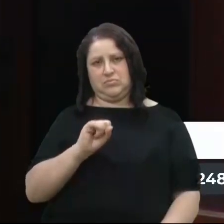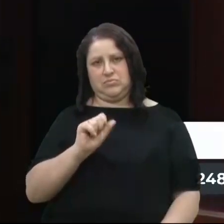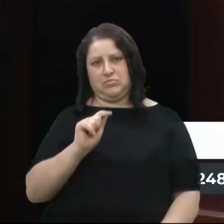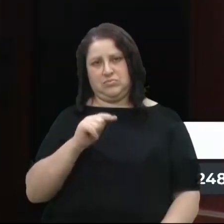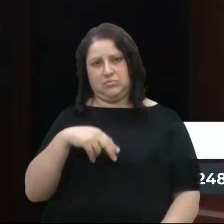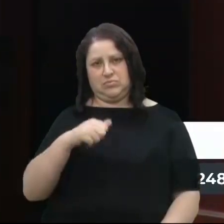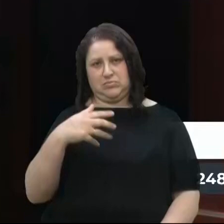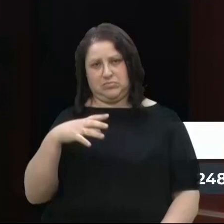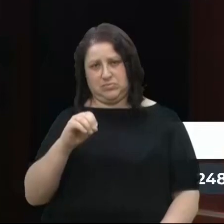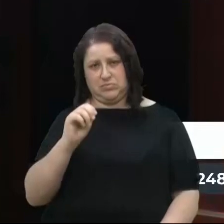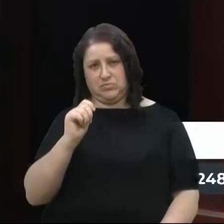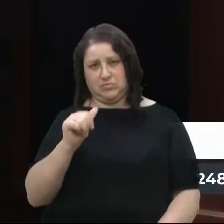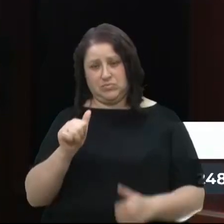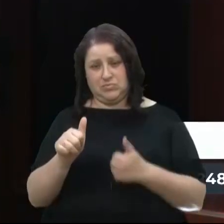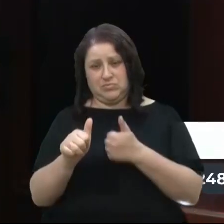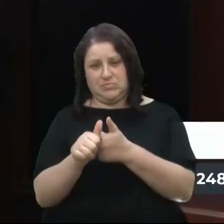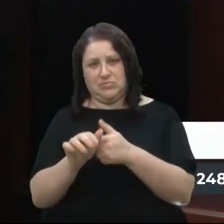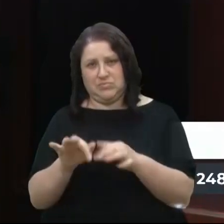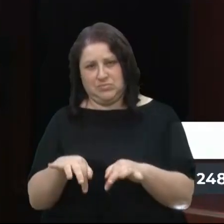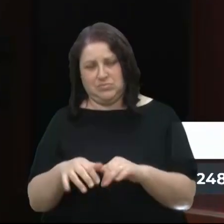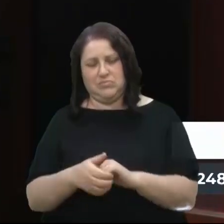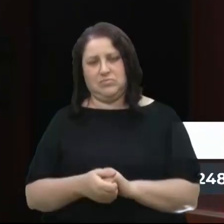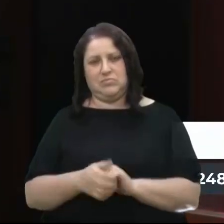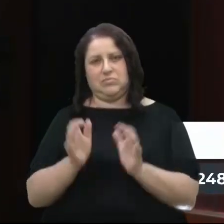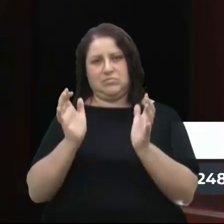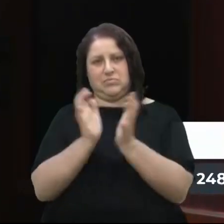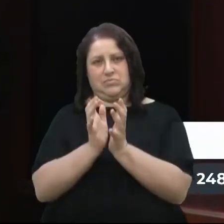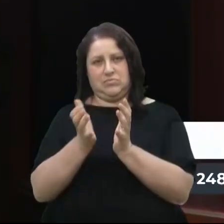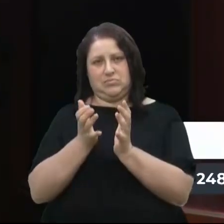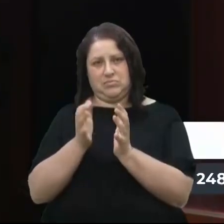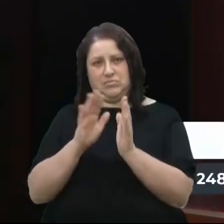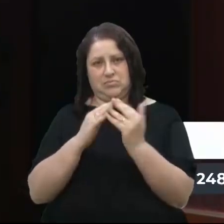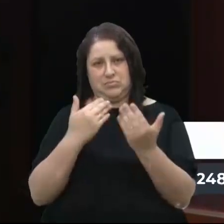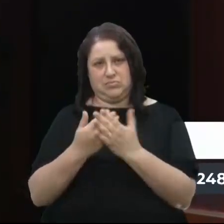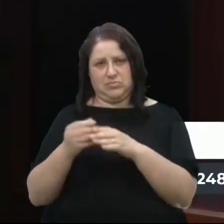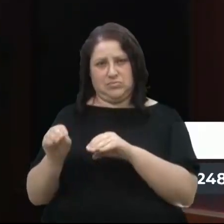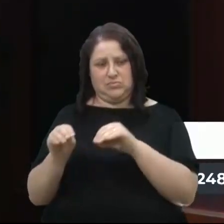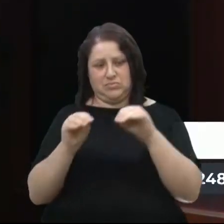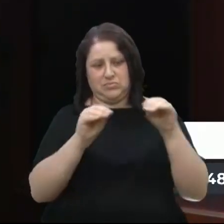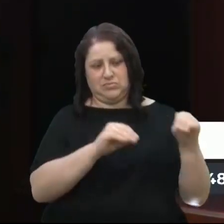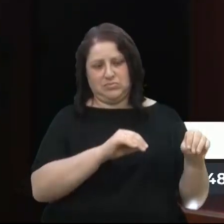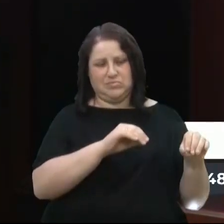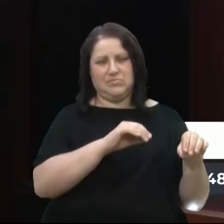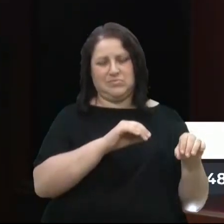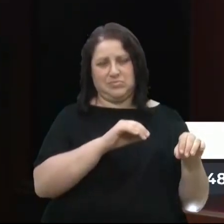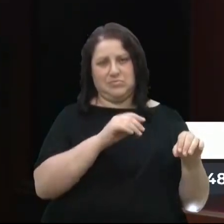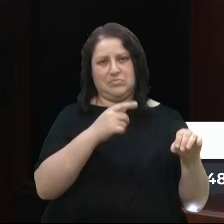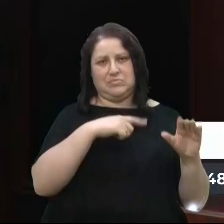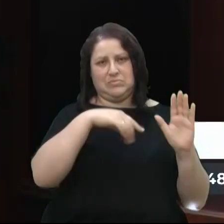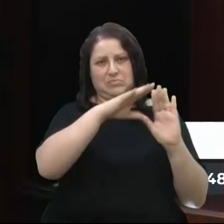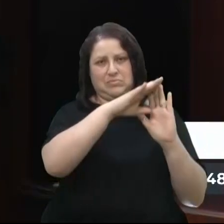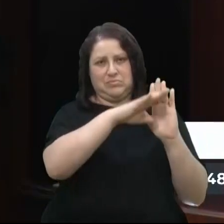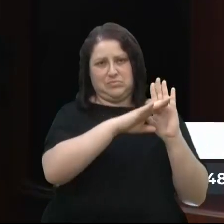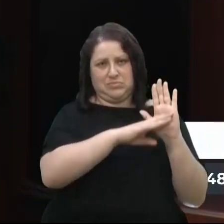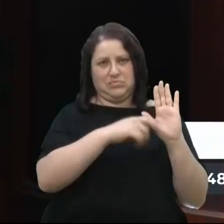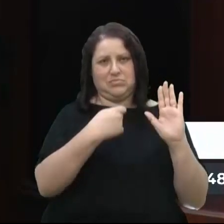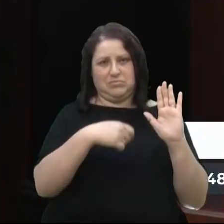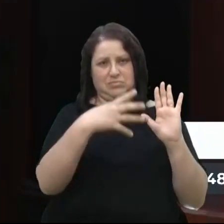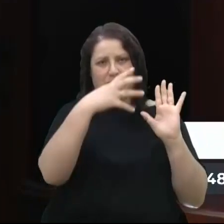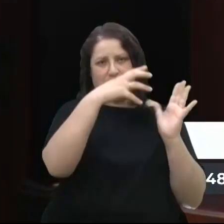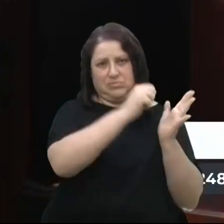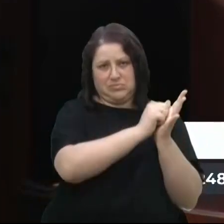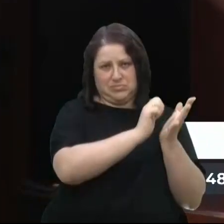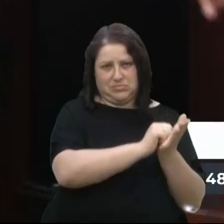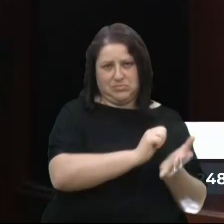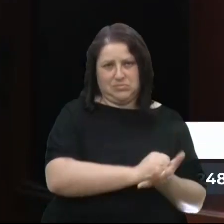fase de conclusão. Então, os colegas que querem trocar de escola têm uma lista em que eles se cadastram para